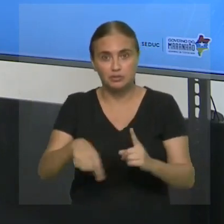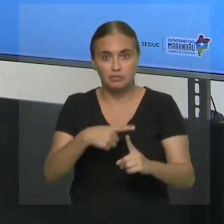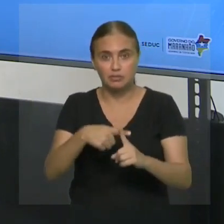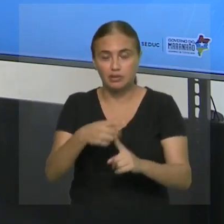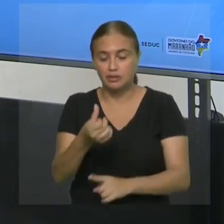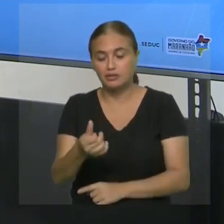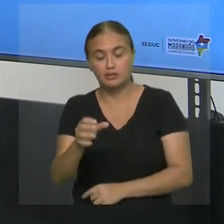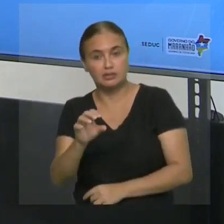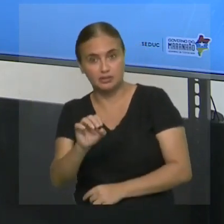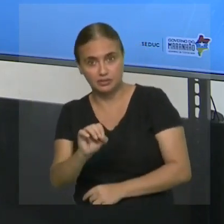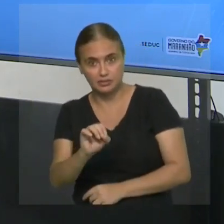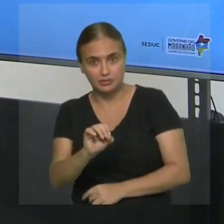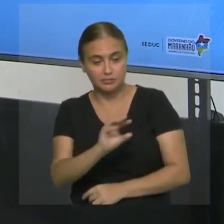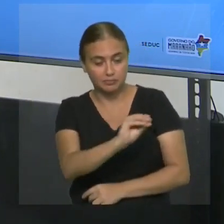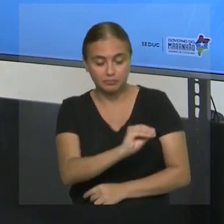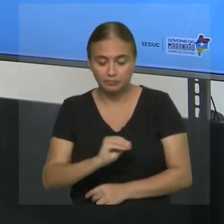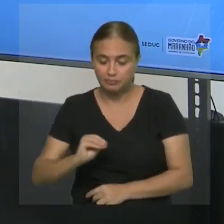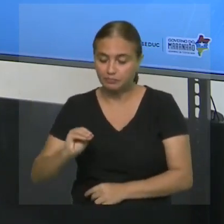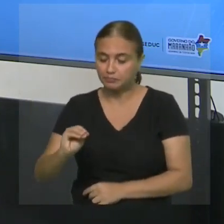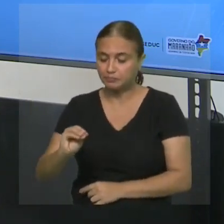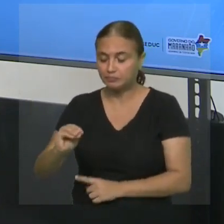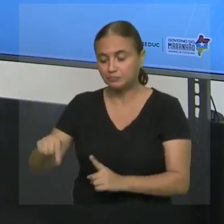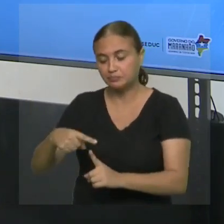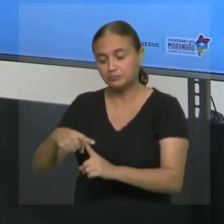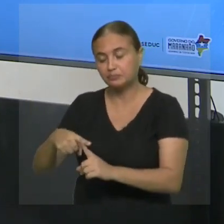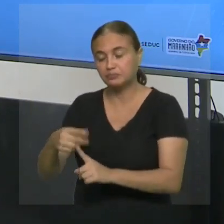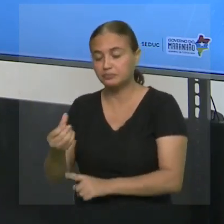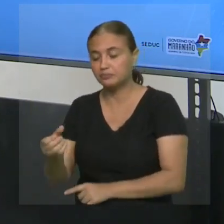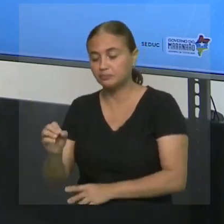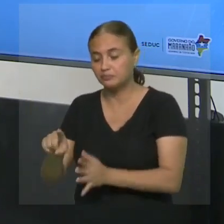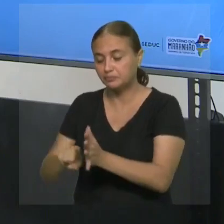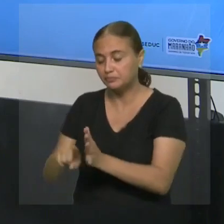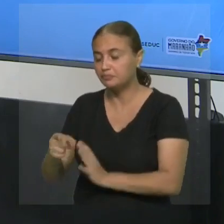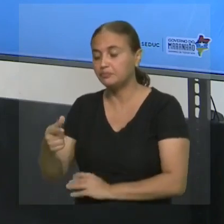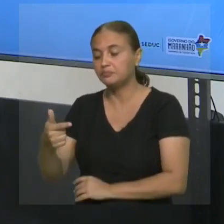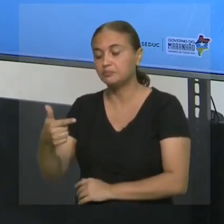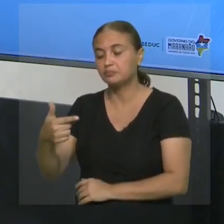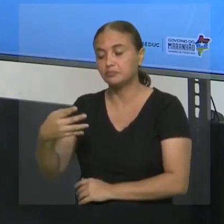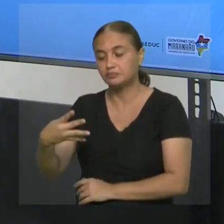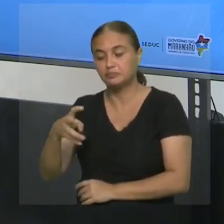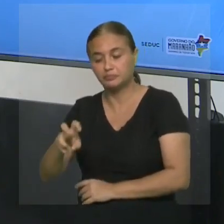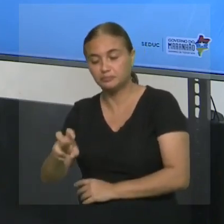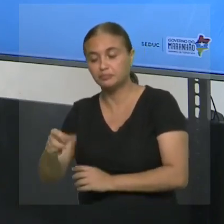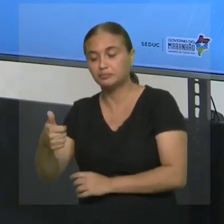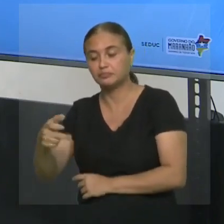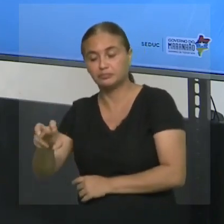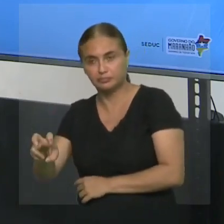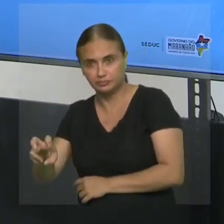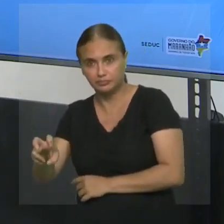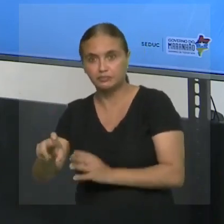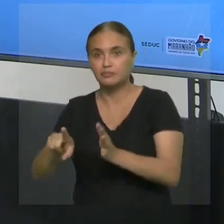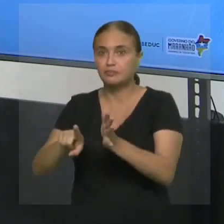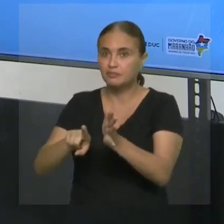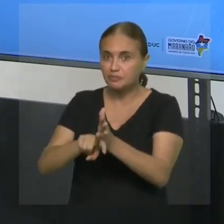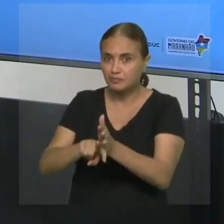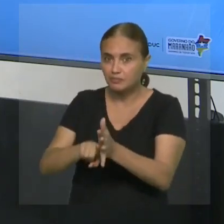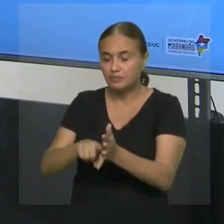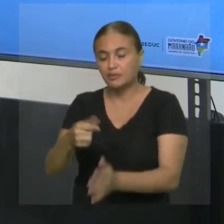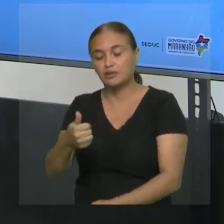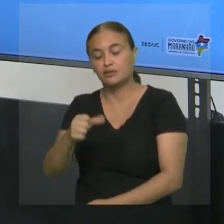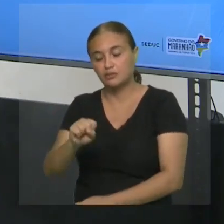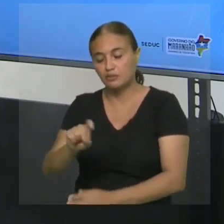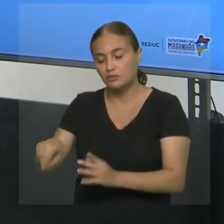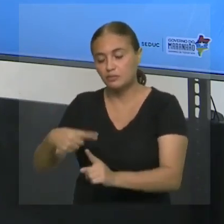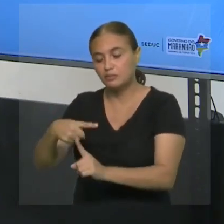sinal do maior, mais 60 menos 45, 15. Mais menos 18, mais